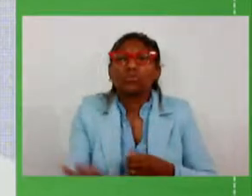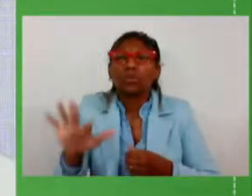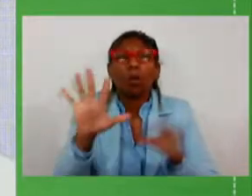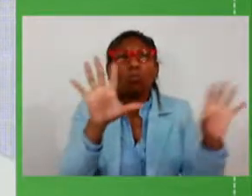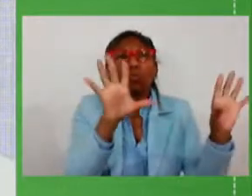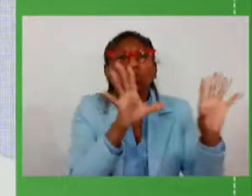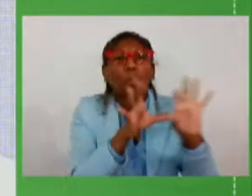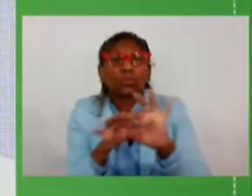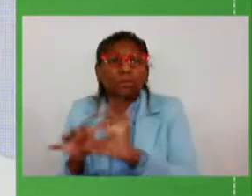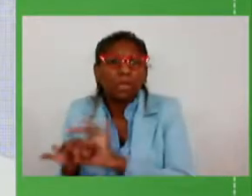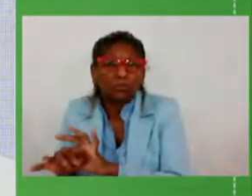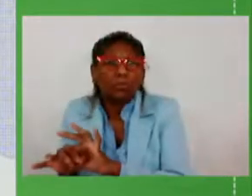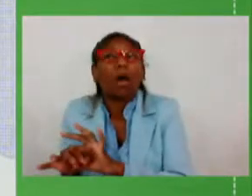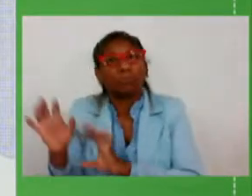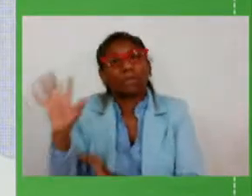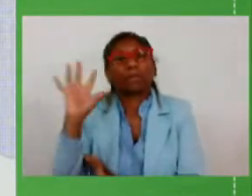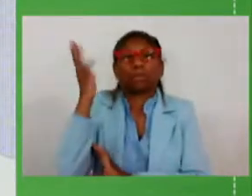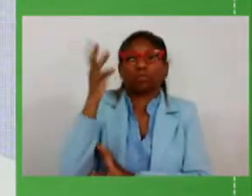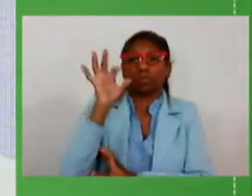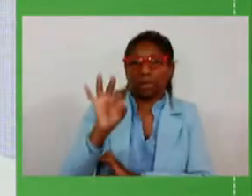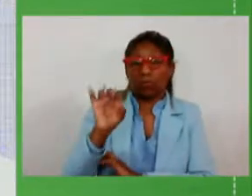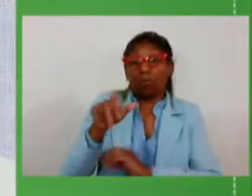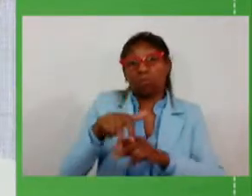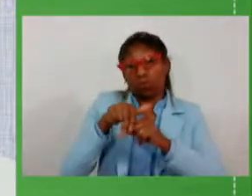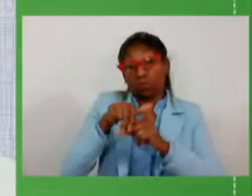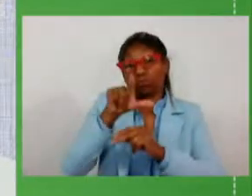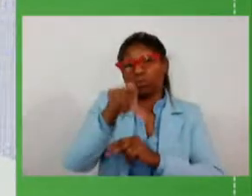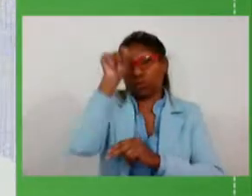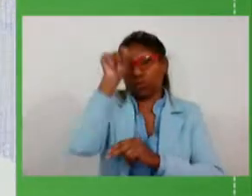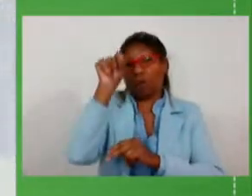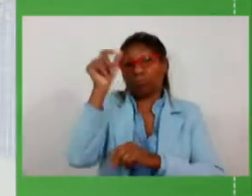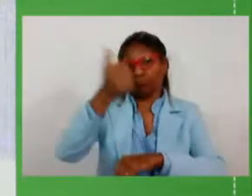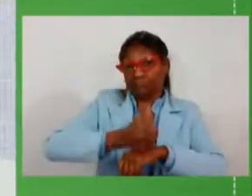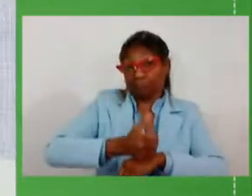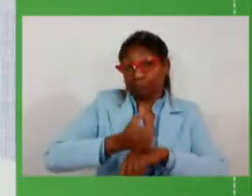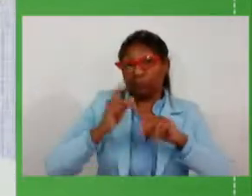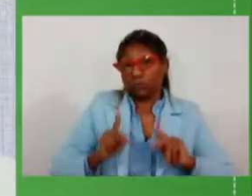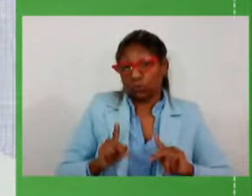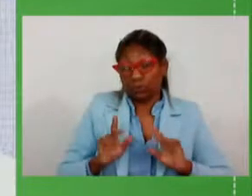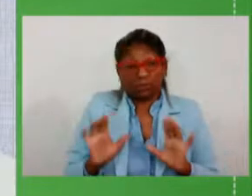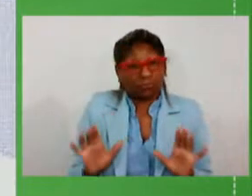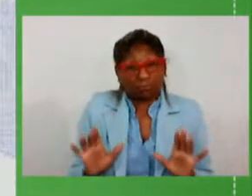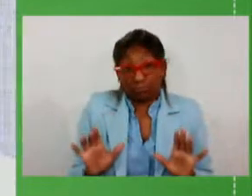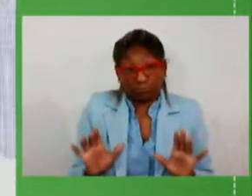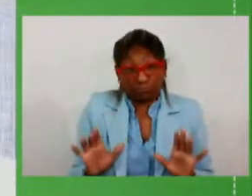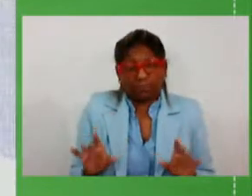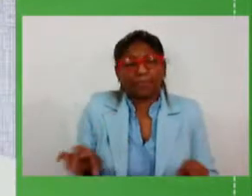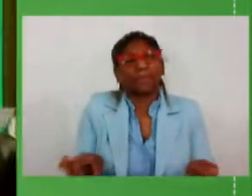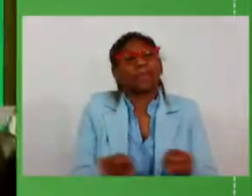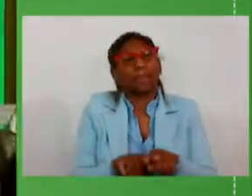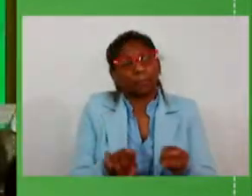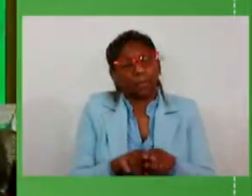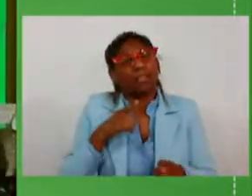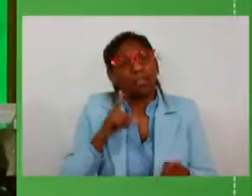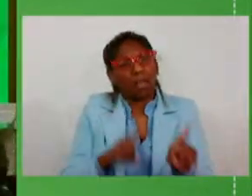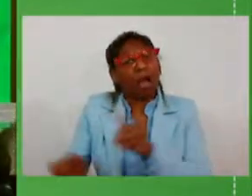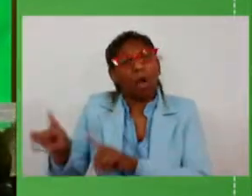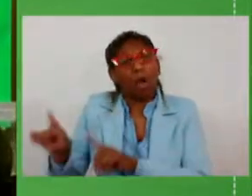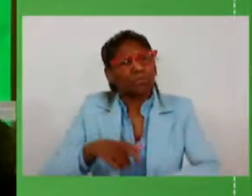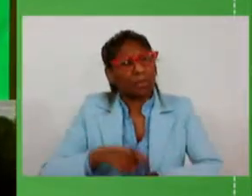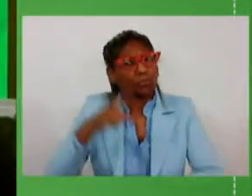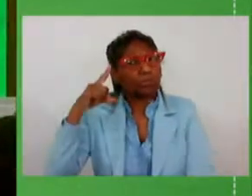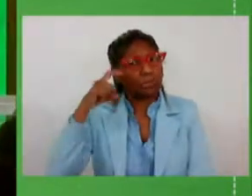decisões certas é para isso que se elege representantes mas eu também quero frisar que houve em momentos críticos também